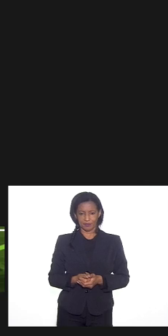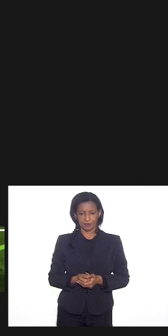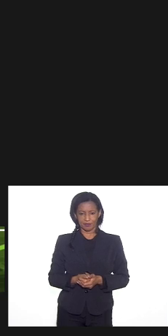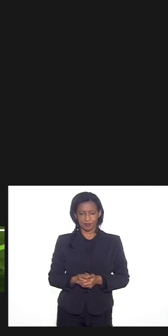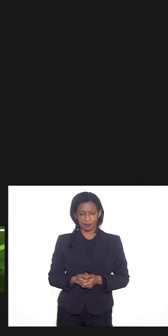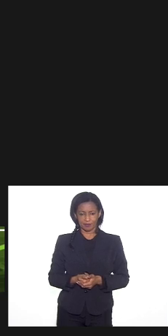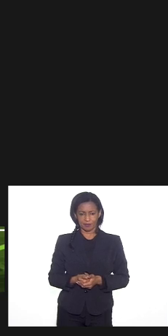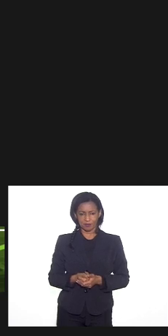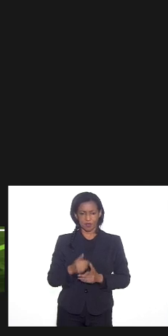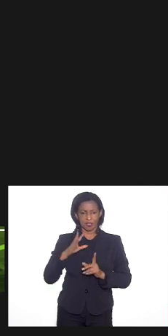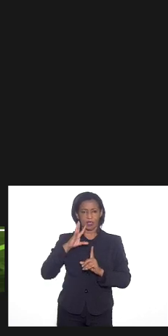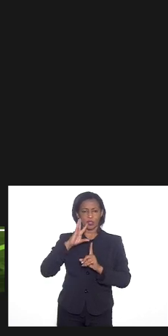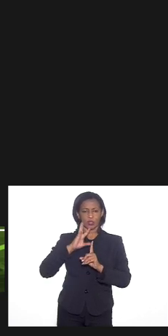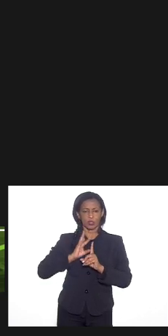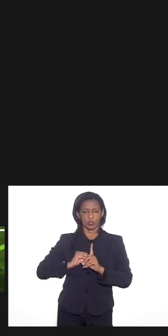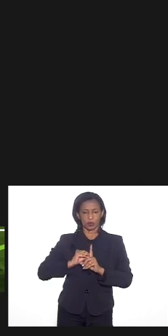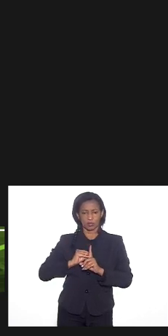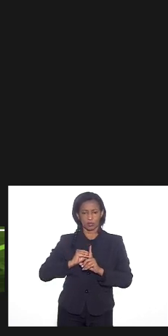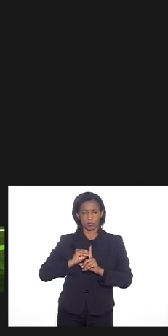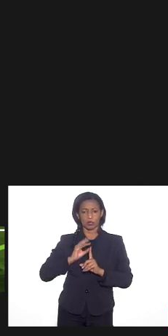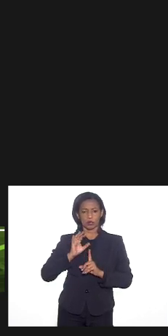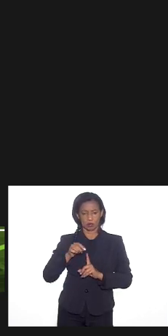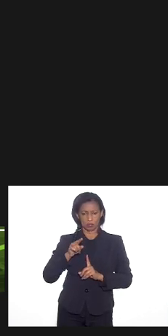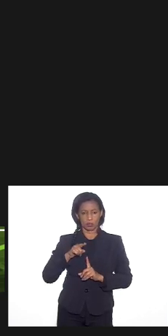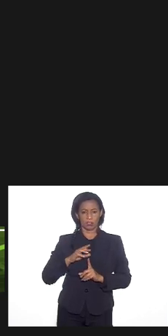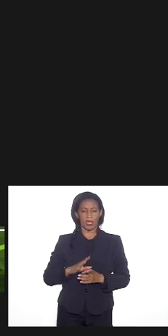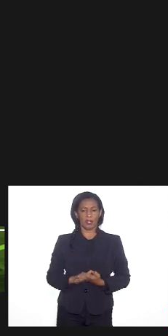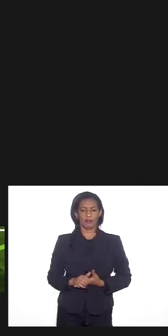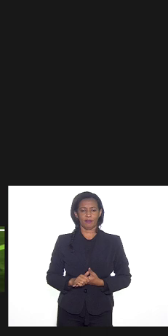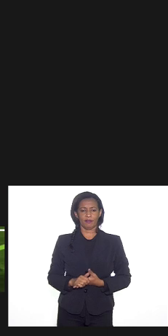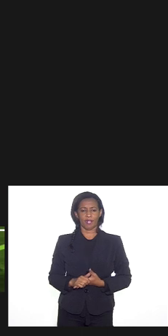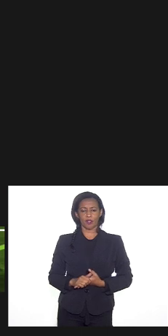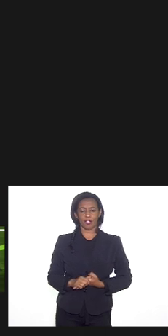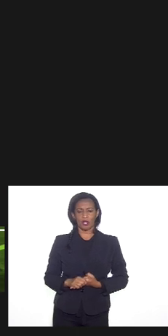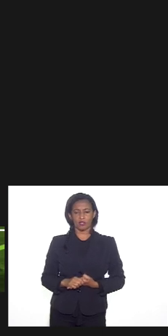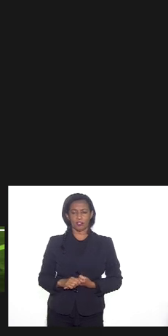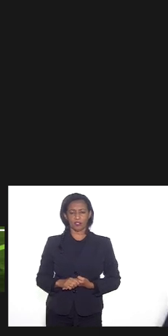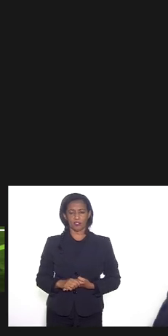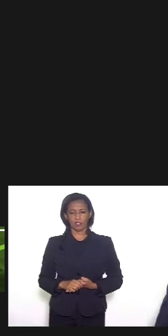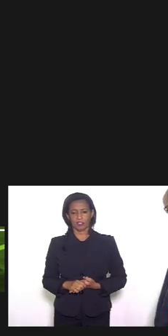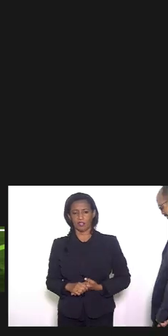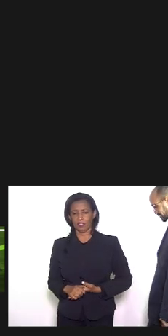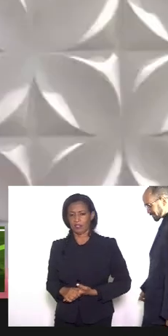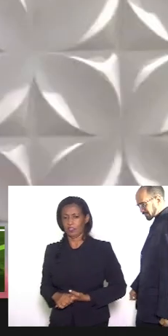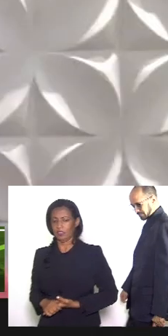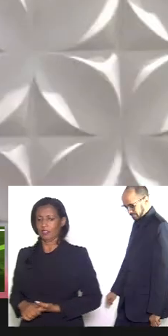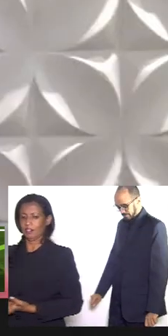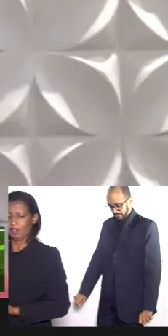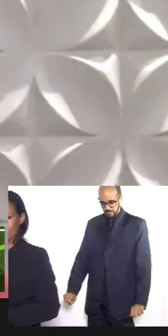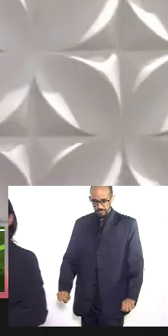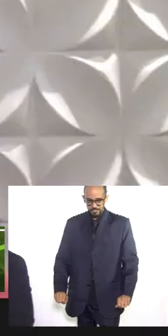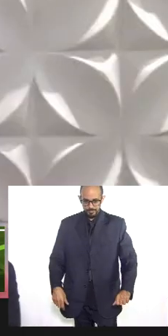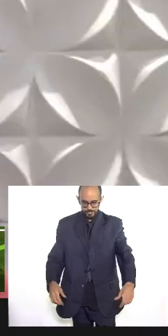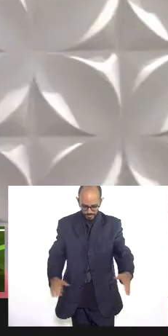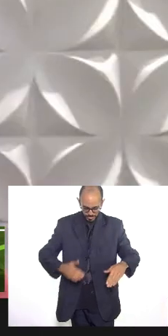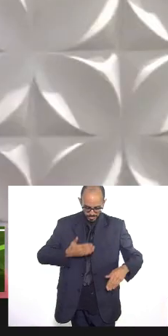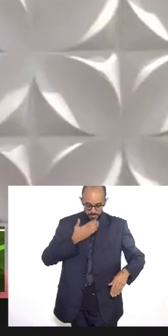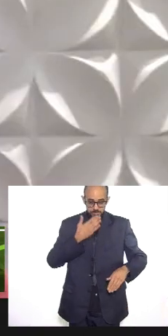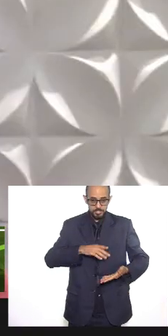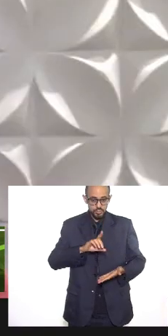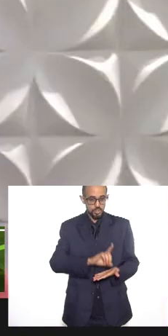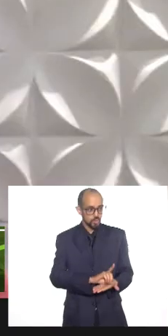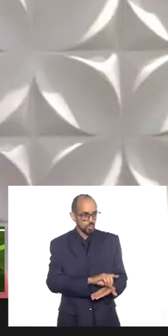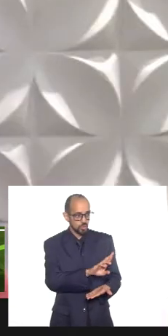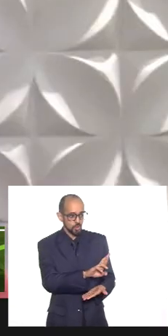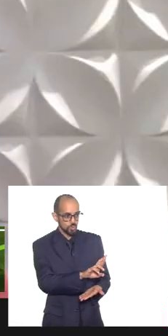eu tô com o áudio ligado doutor Márcio tô tô com o áudio ligado doutor doutor Gilberto pra desligar o seu